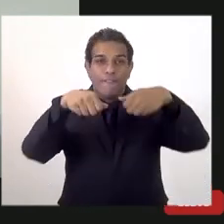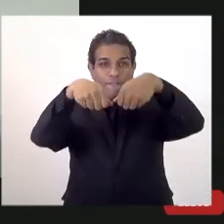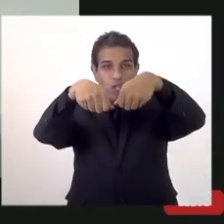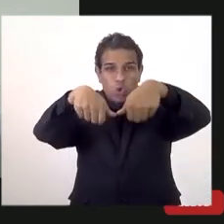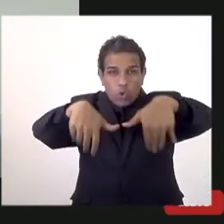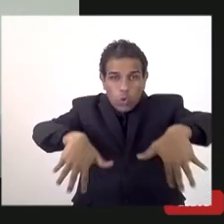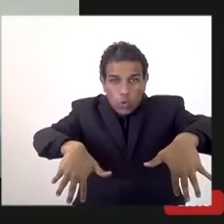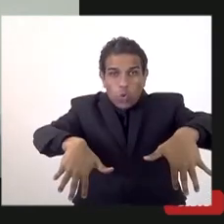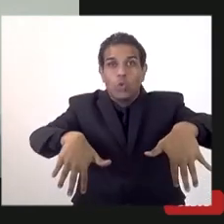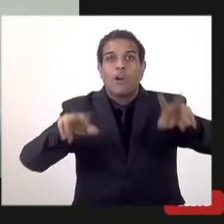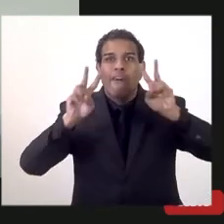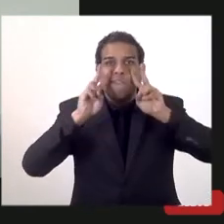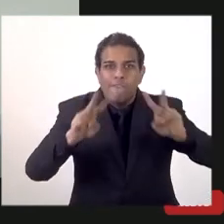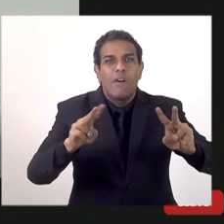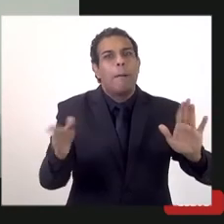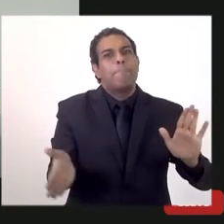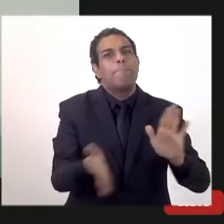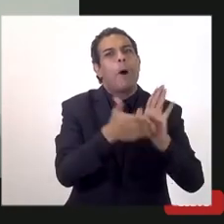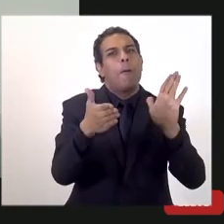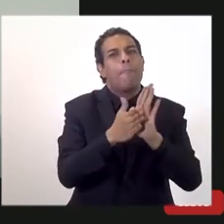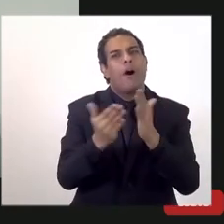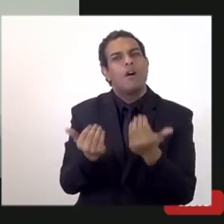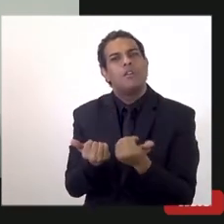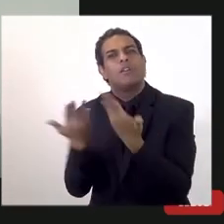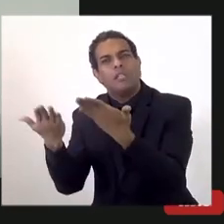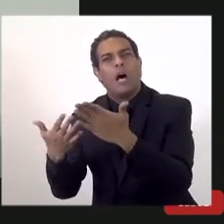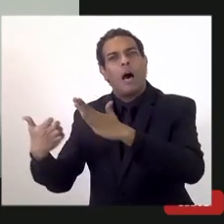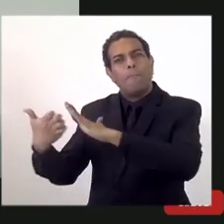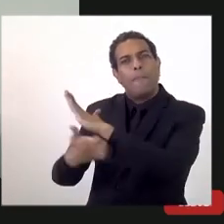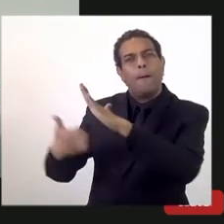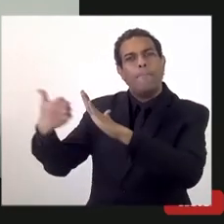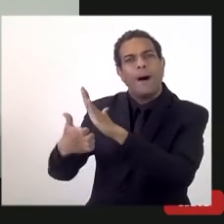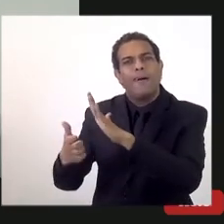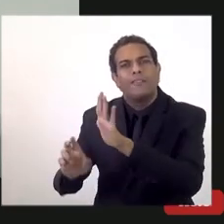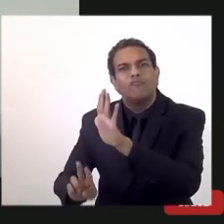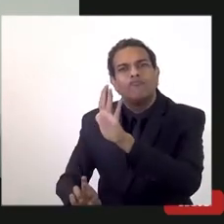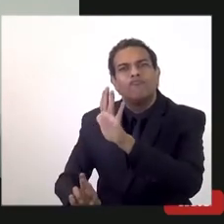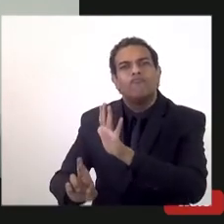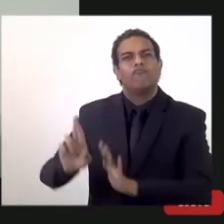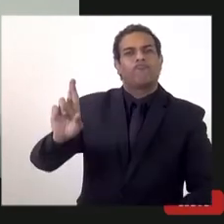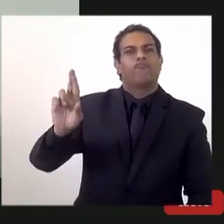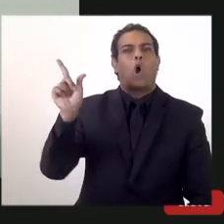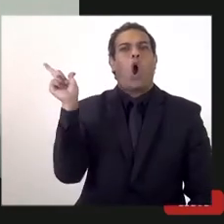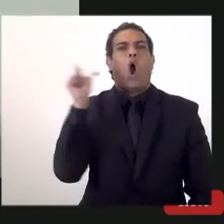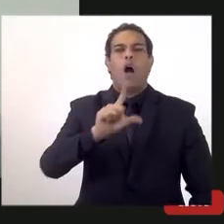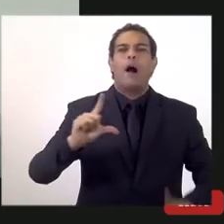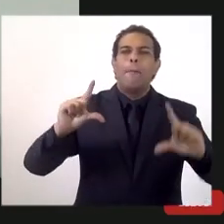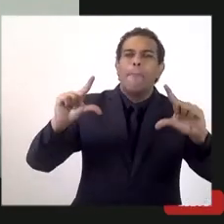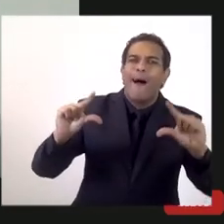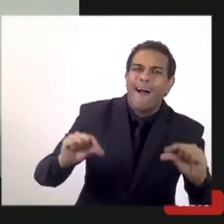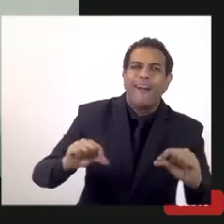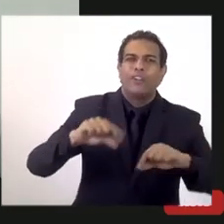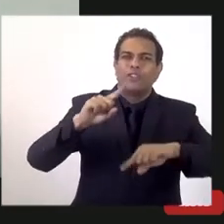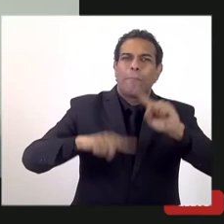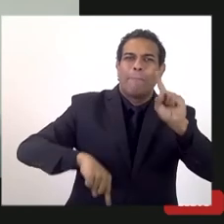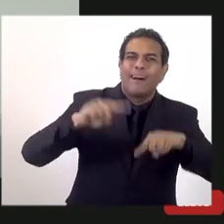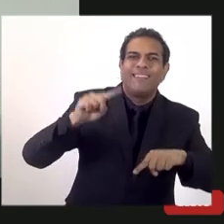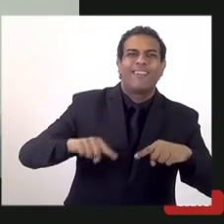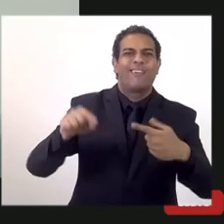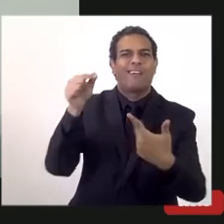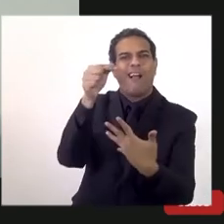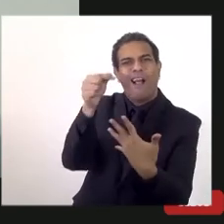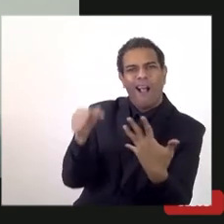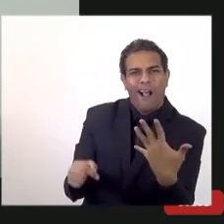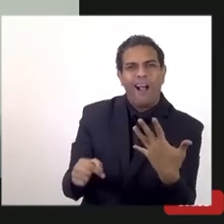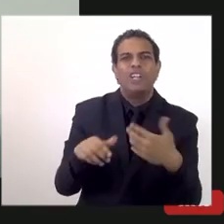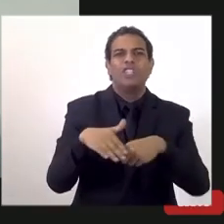que propicia ao empresário uma locomoção, custos menores de transporte, como disse o